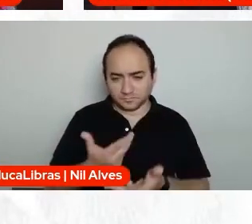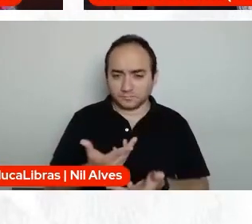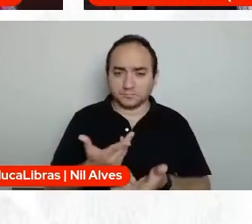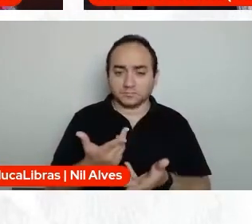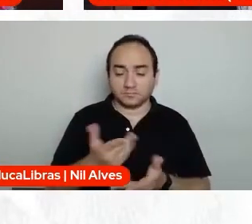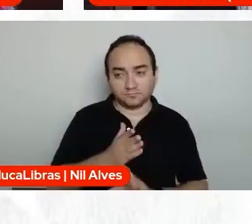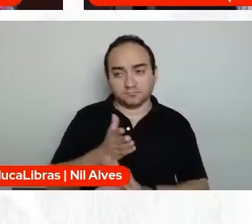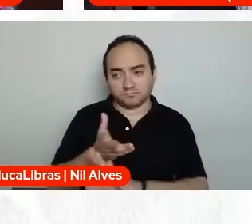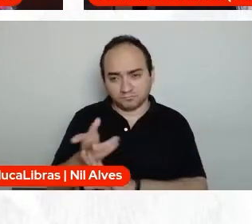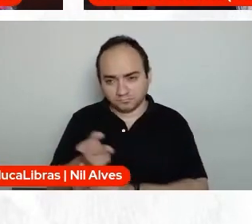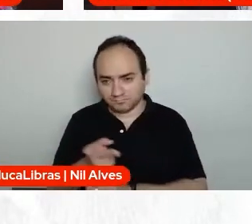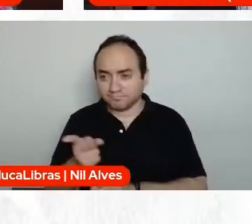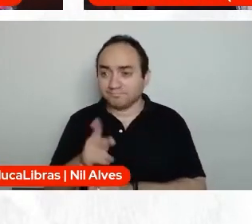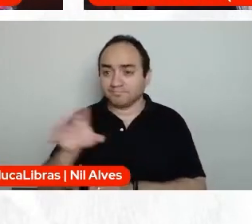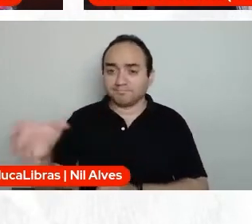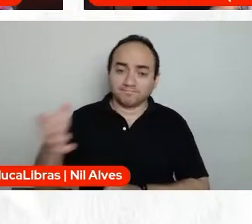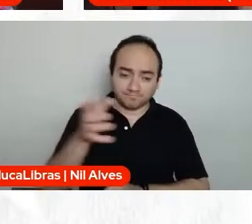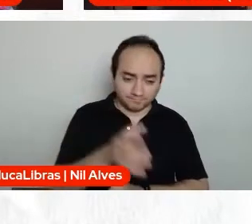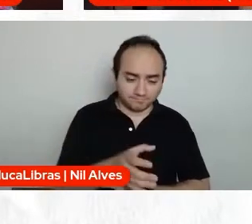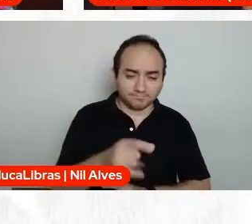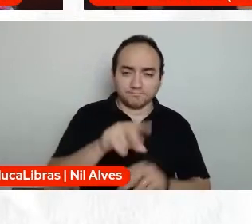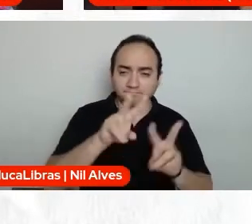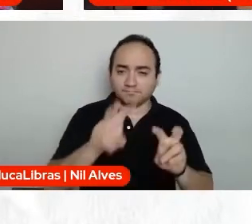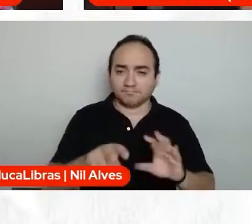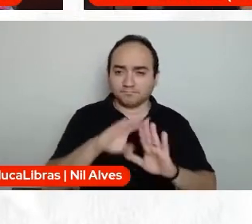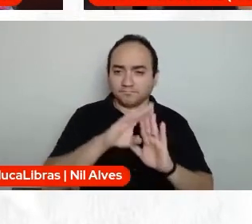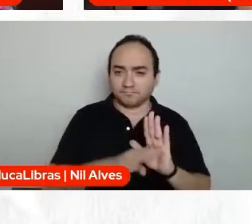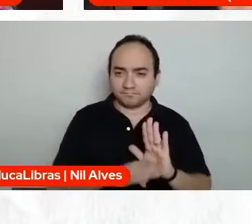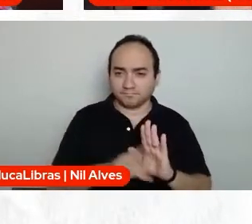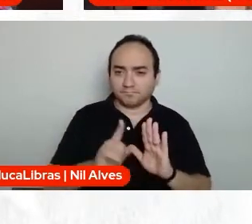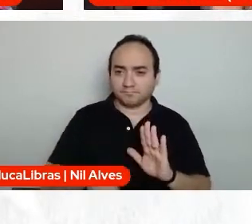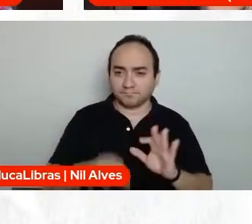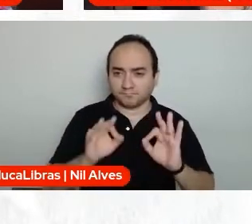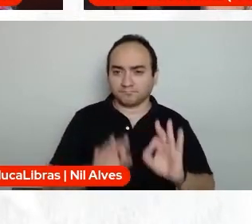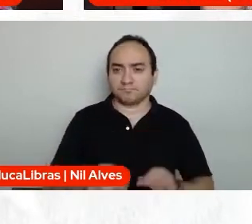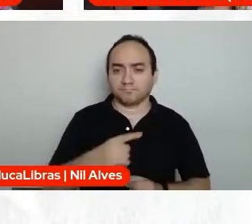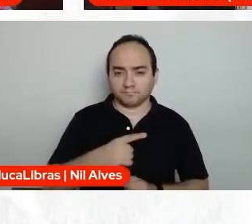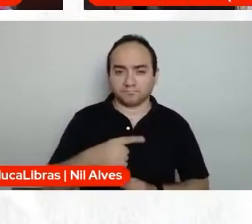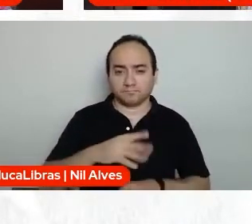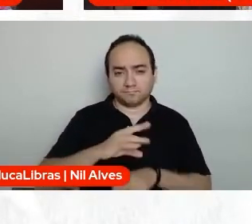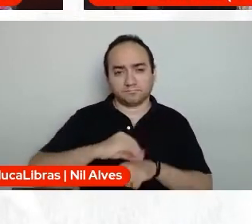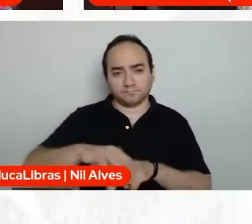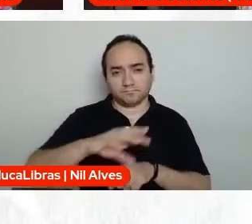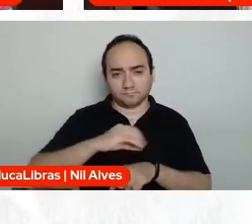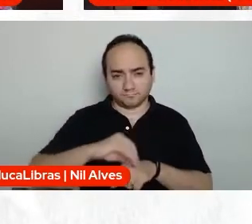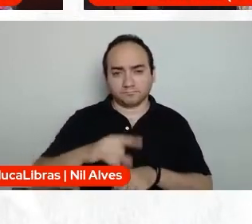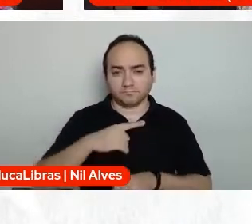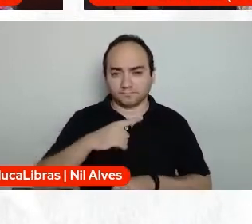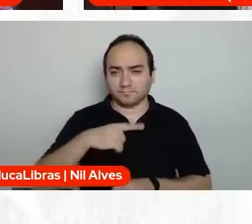atrás deles e ocupá-los lá onde eles estão. Então, essa é a dica que nós temos